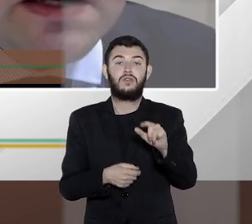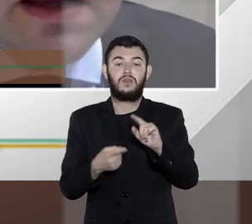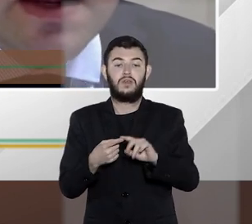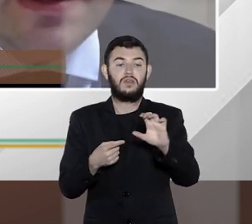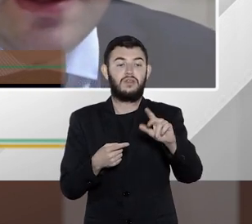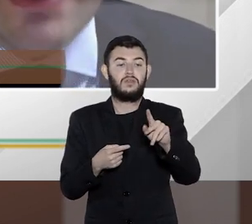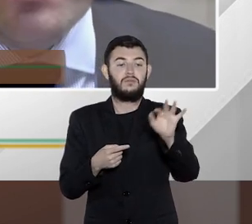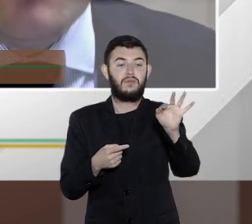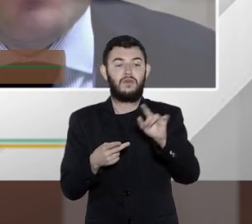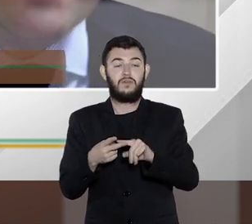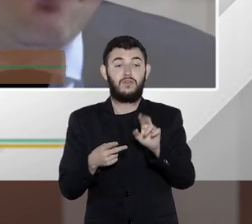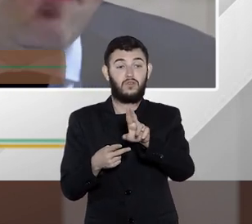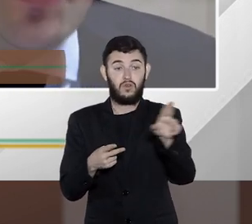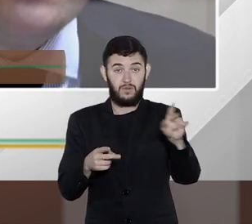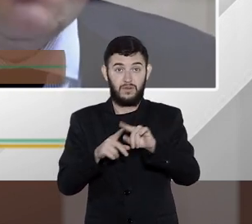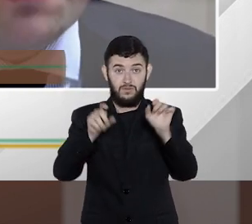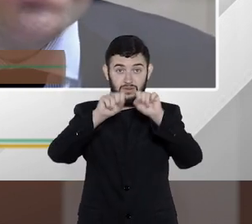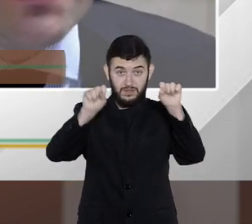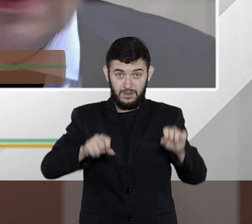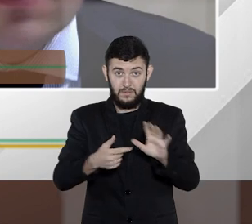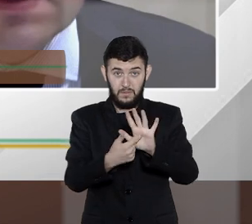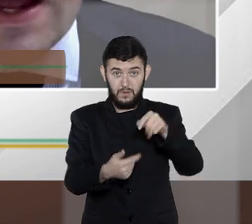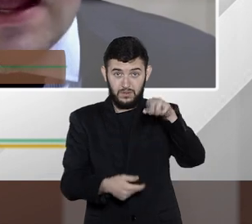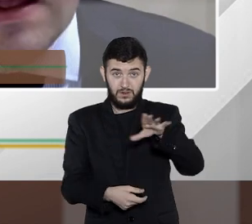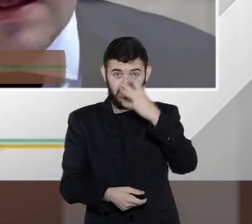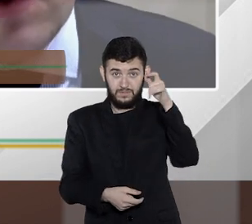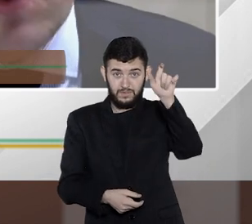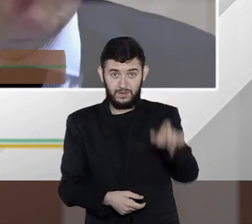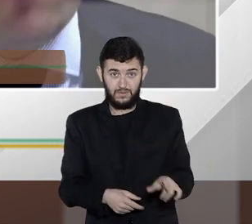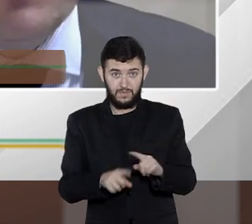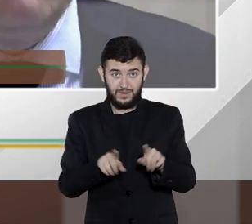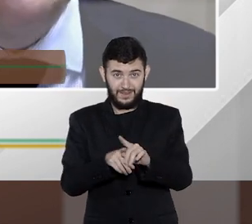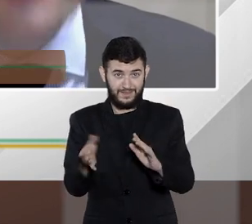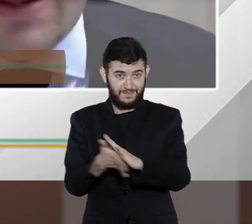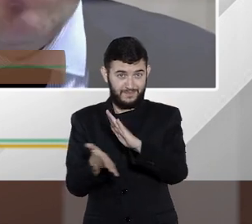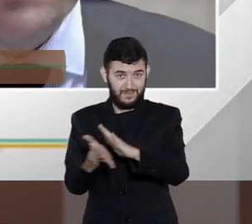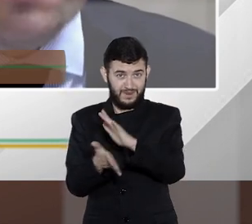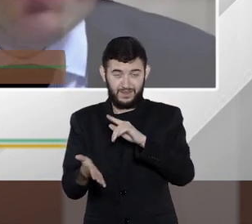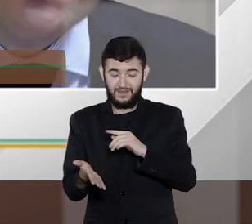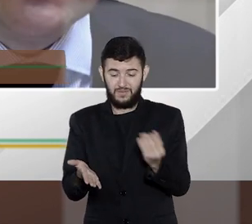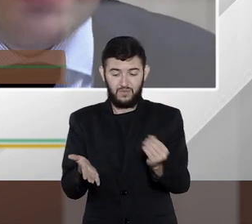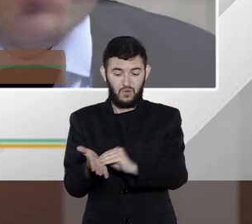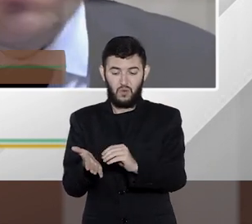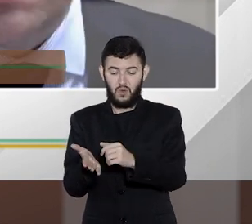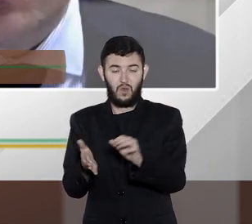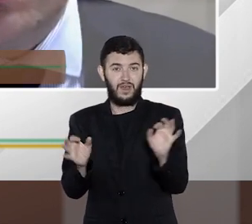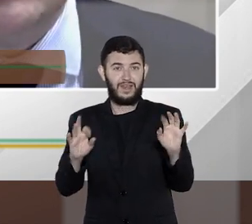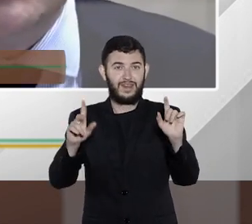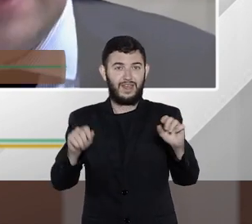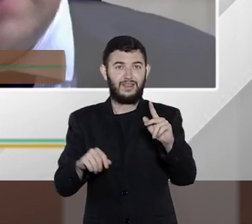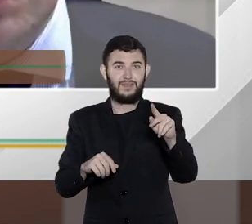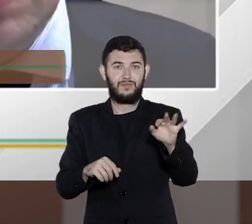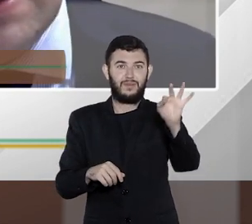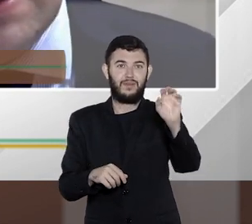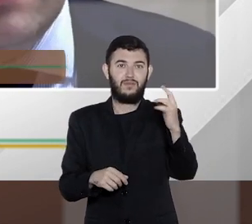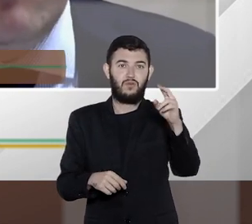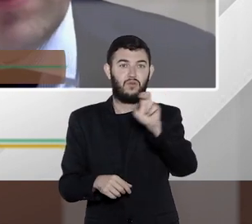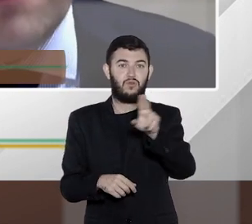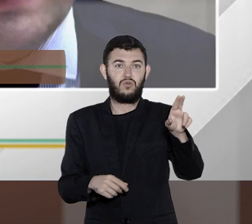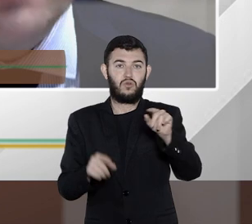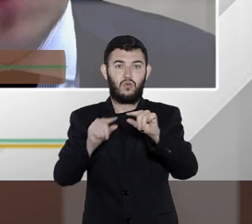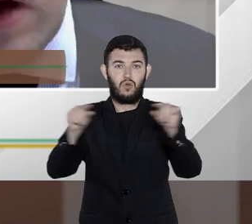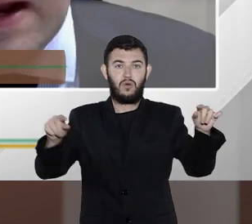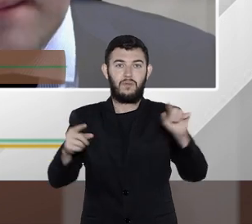sistema você sabe quem que é mas na folha de impressão ele não sai como a forma de evitar por exemplo que esses dados sejam utilizados